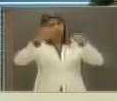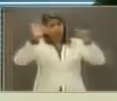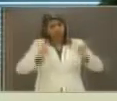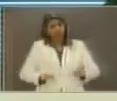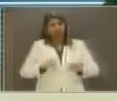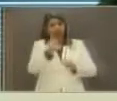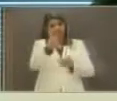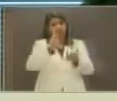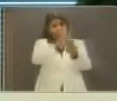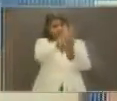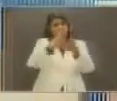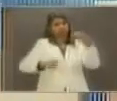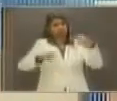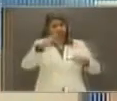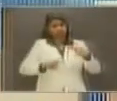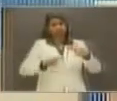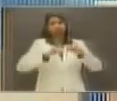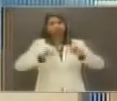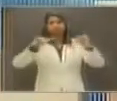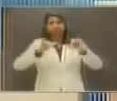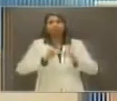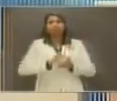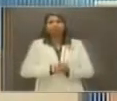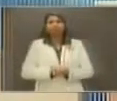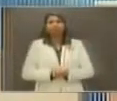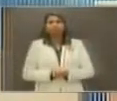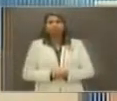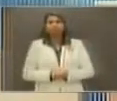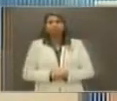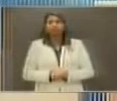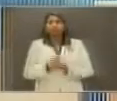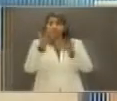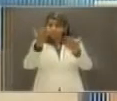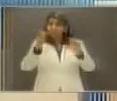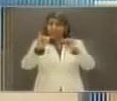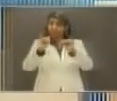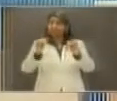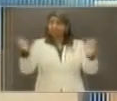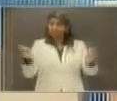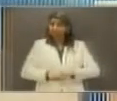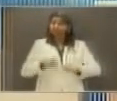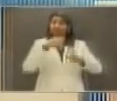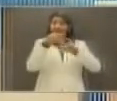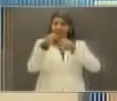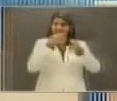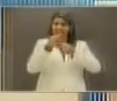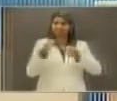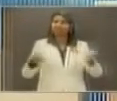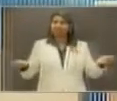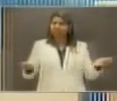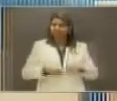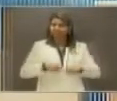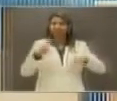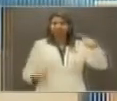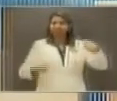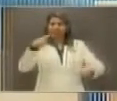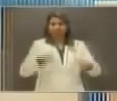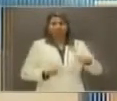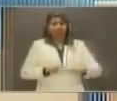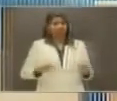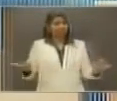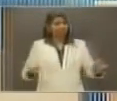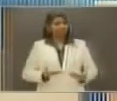campanha. Dá tempo ainda para você, internauta, participar do nosso debate de hoje.